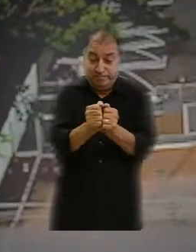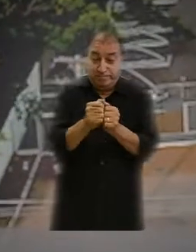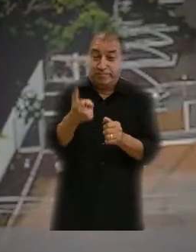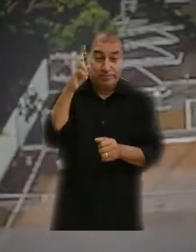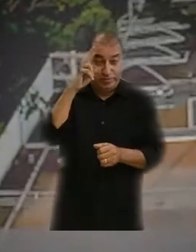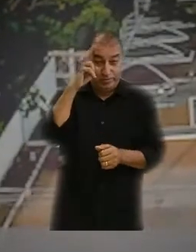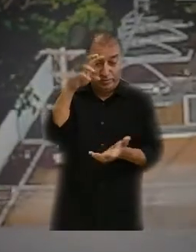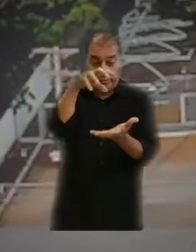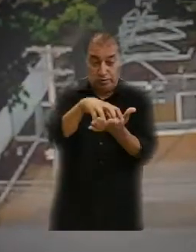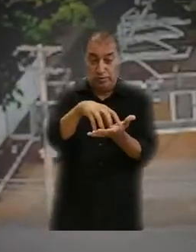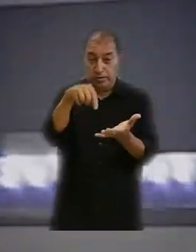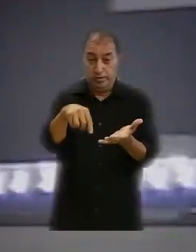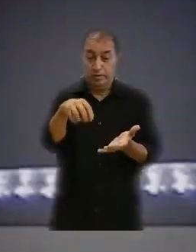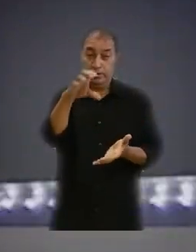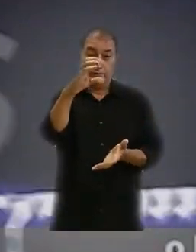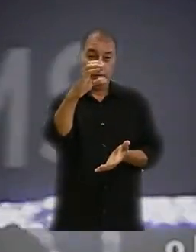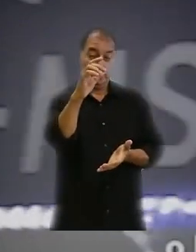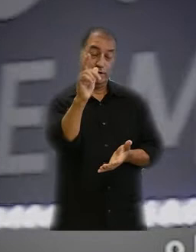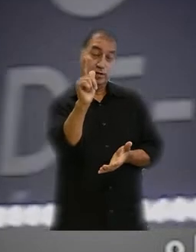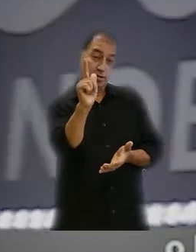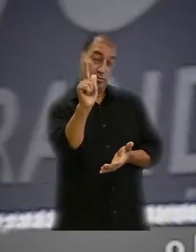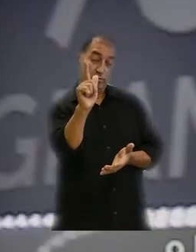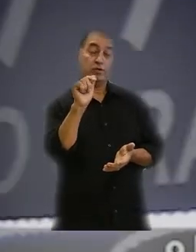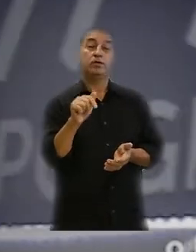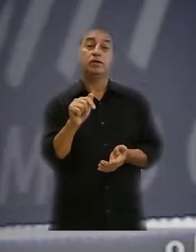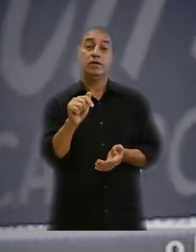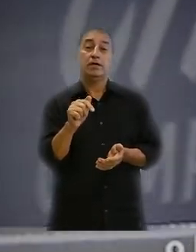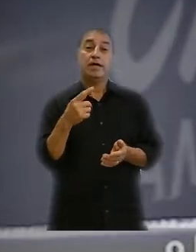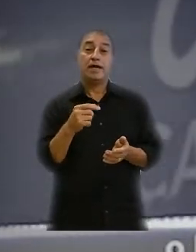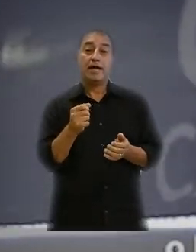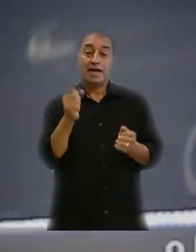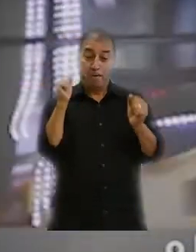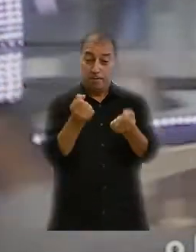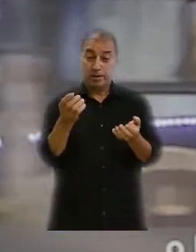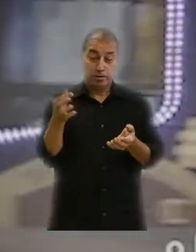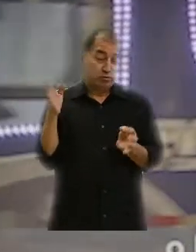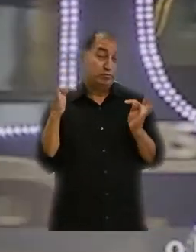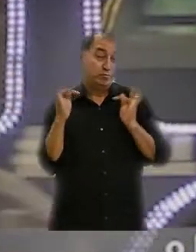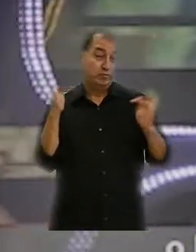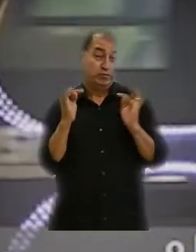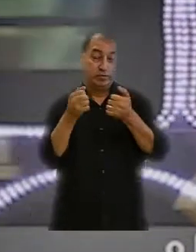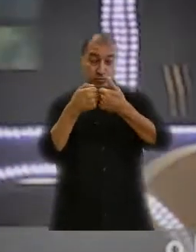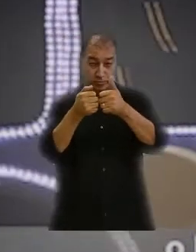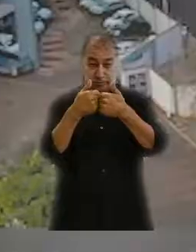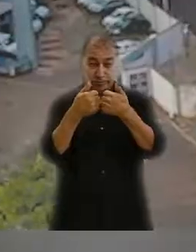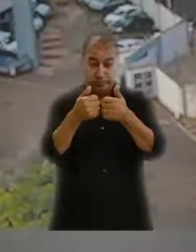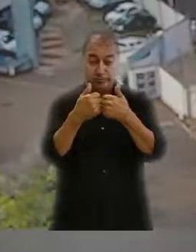patrimônio histórico e cultural de Campo Grande, o Memorial é uma das paradas do City Tour oficial da nossa capital.